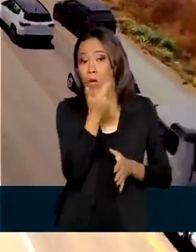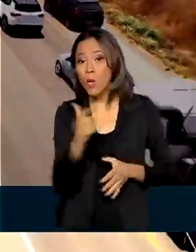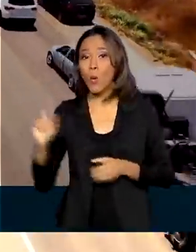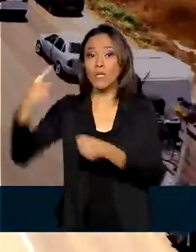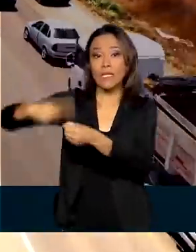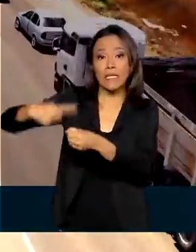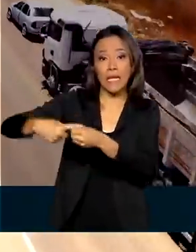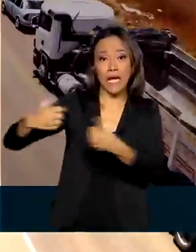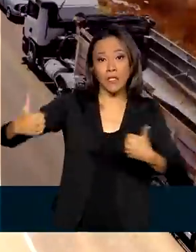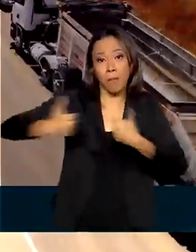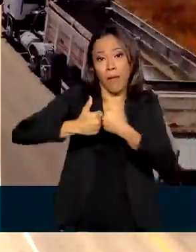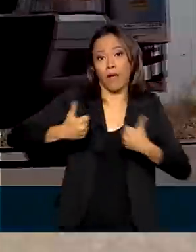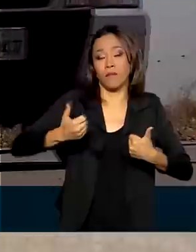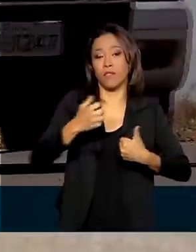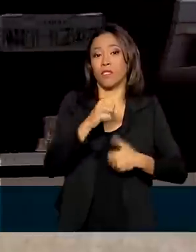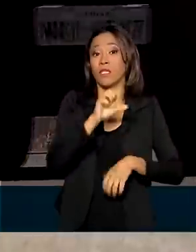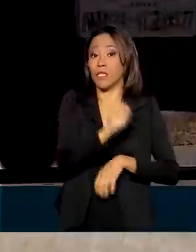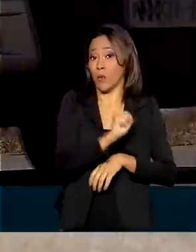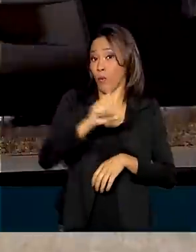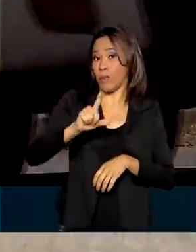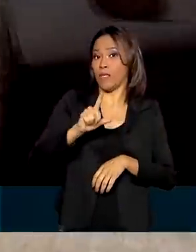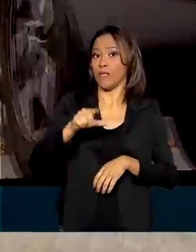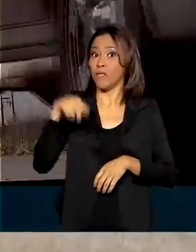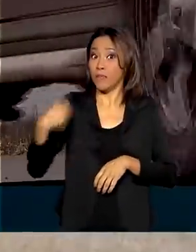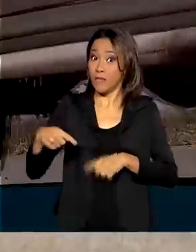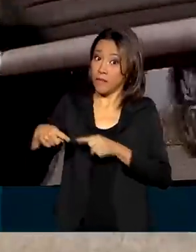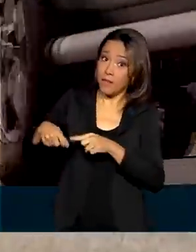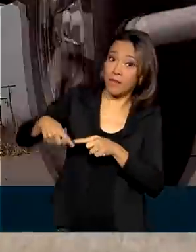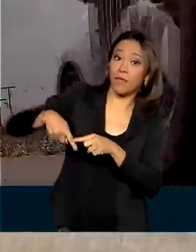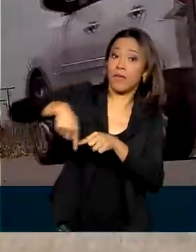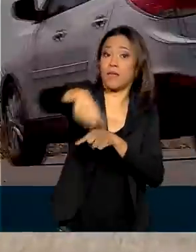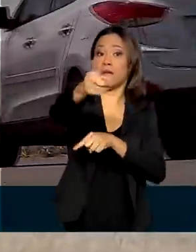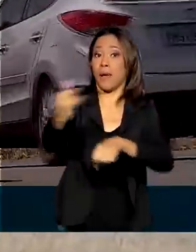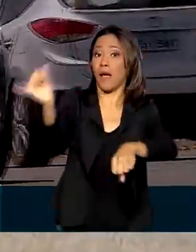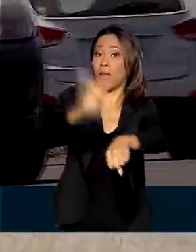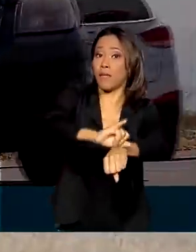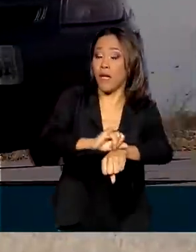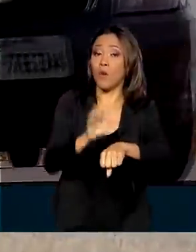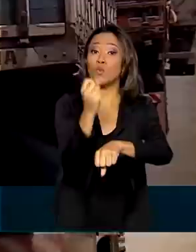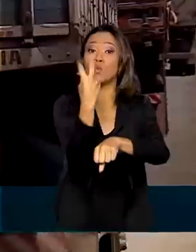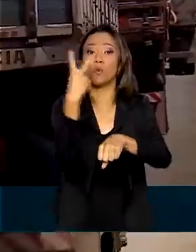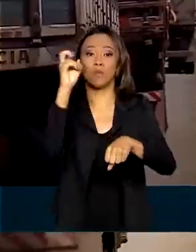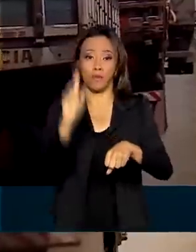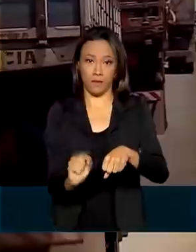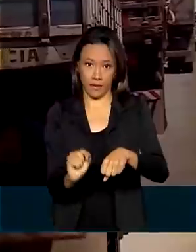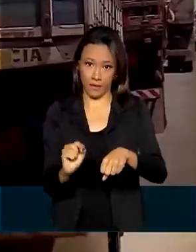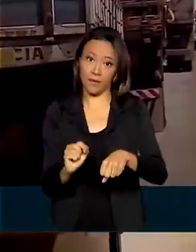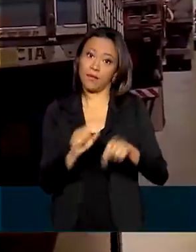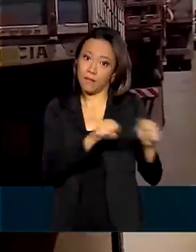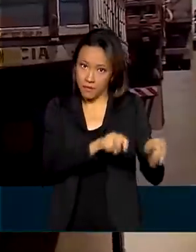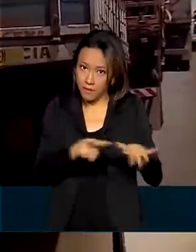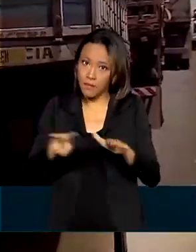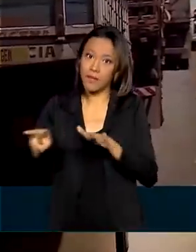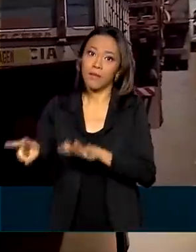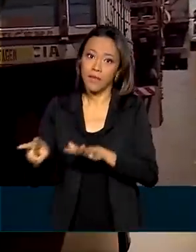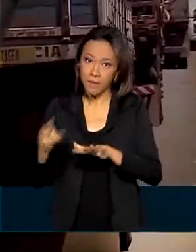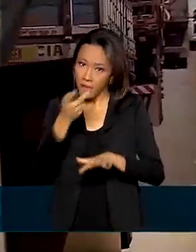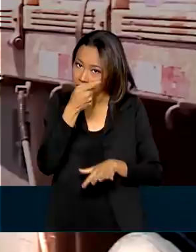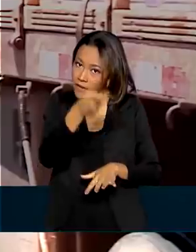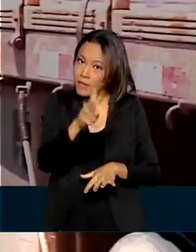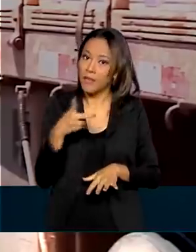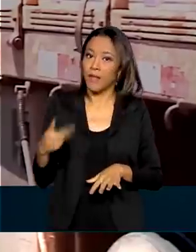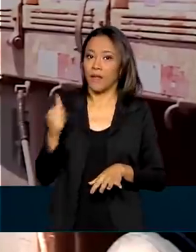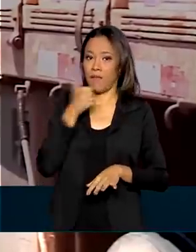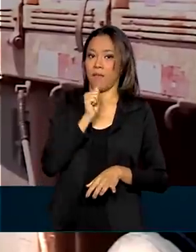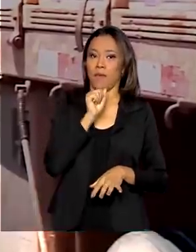cidade vizinha a São Luís, e precisa ir à capital maranhense, pelo menos duas vezes, na semana, para visitar a